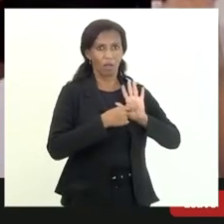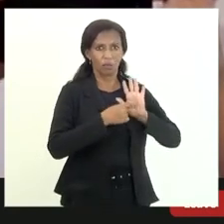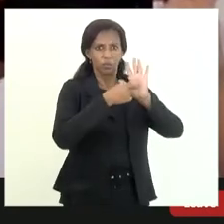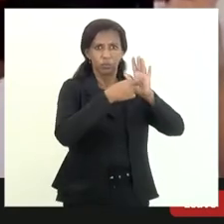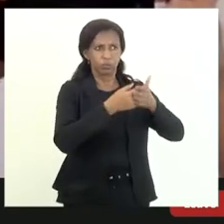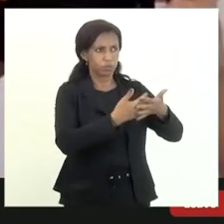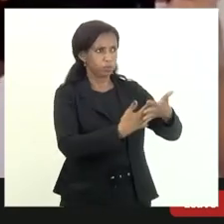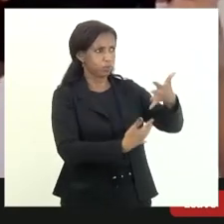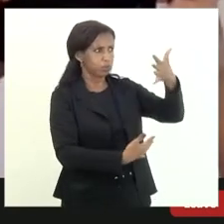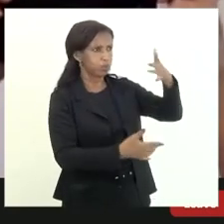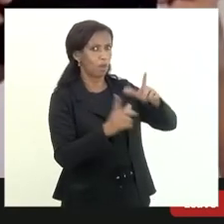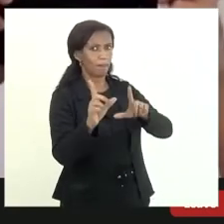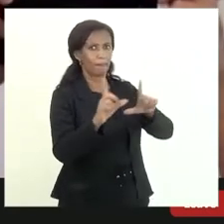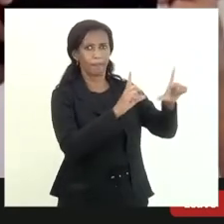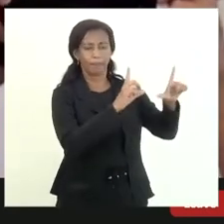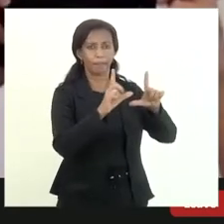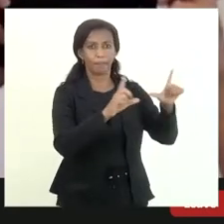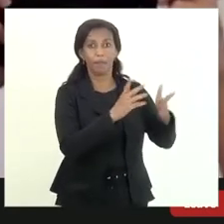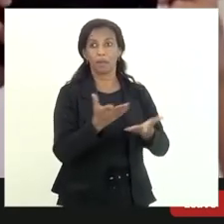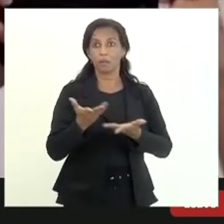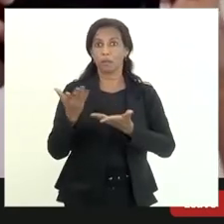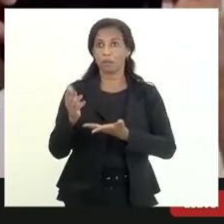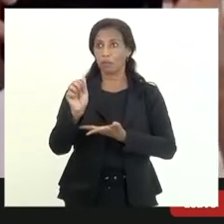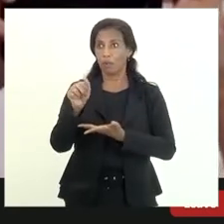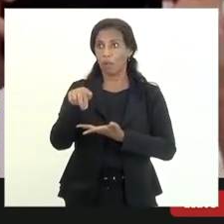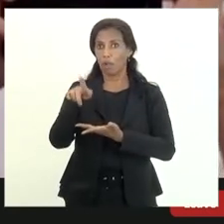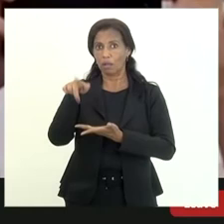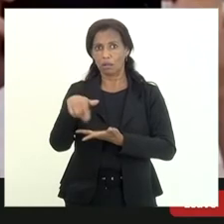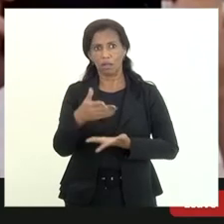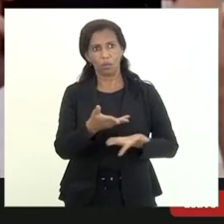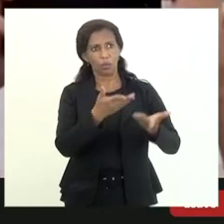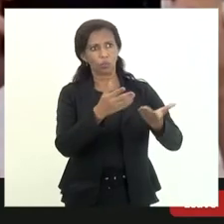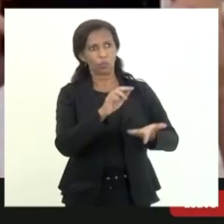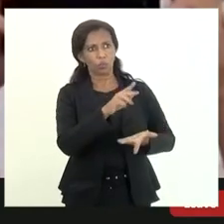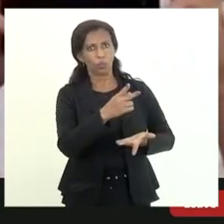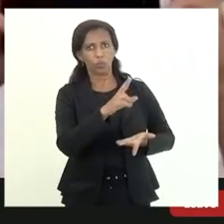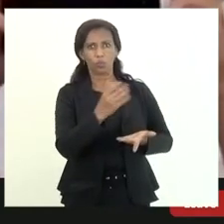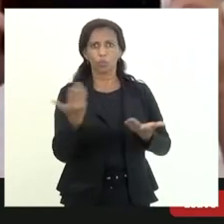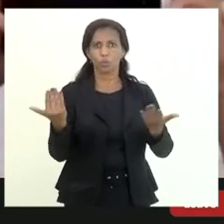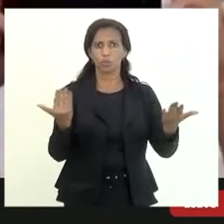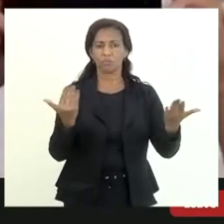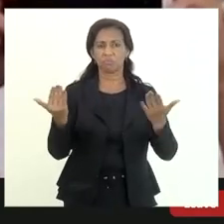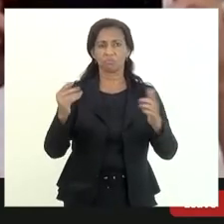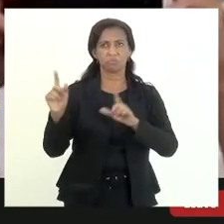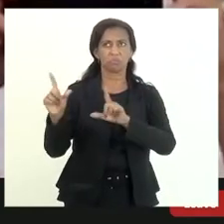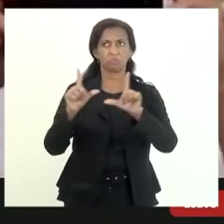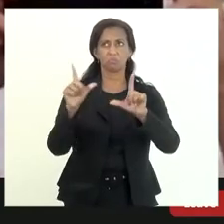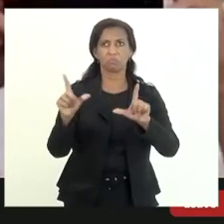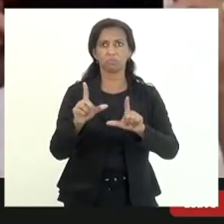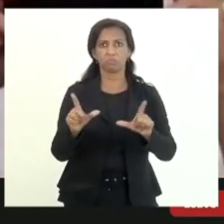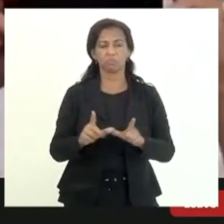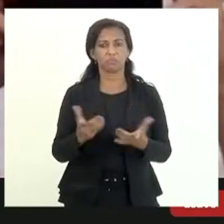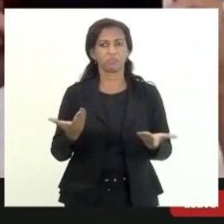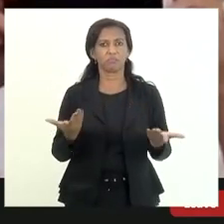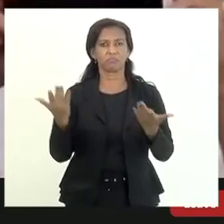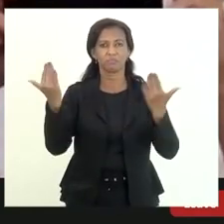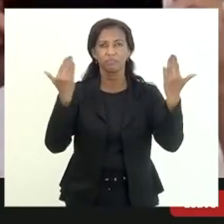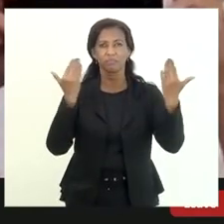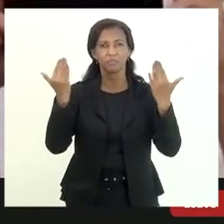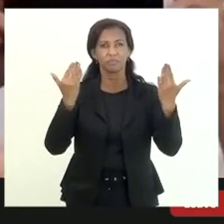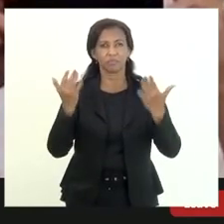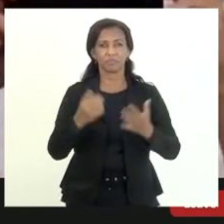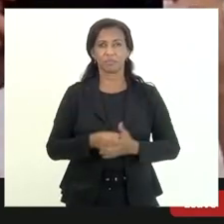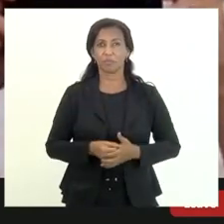pelo doutor André como pelo doutor Hugo são digamos